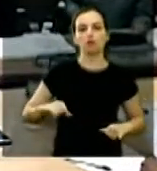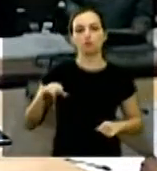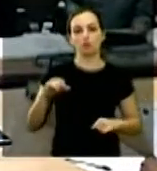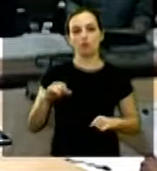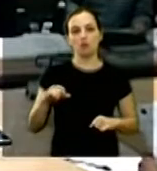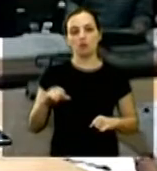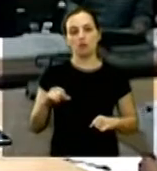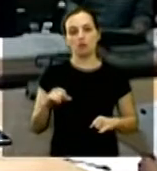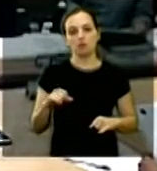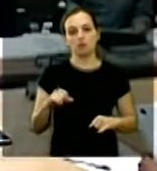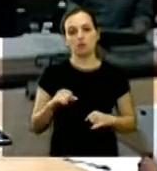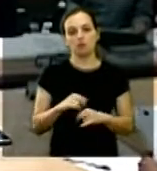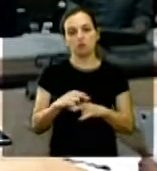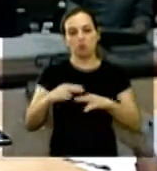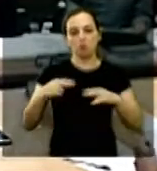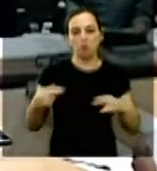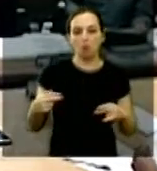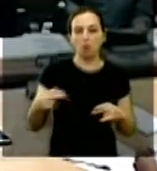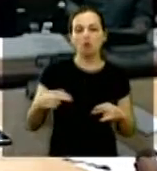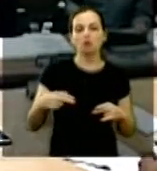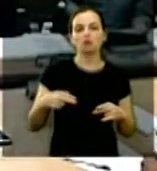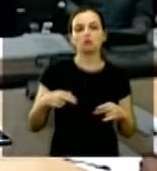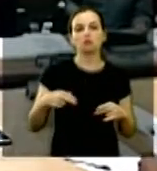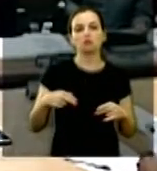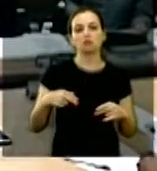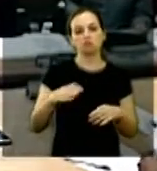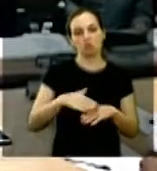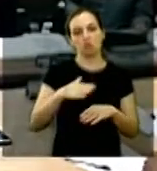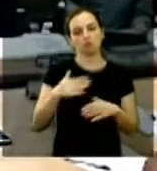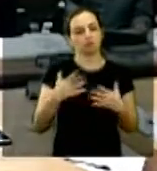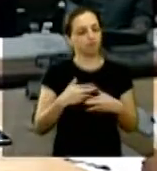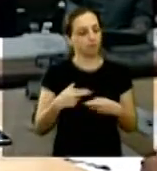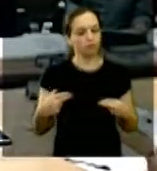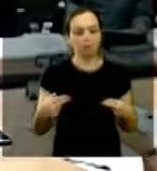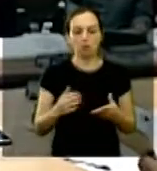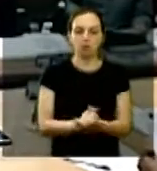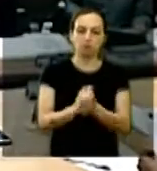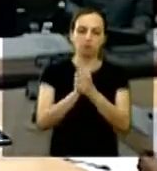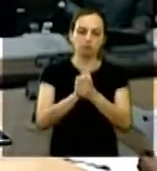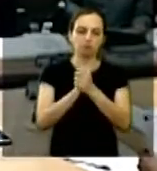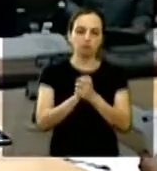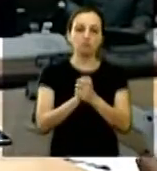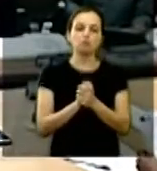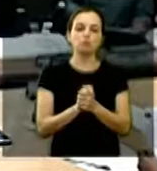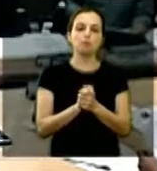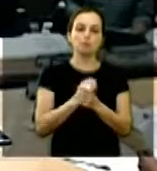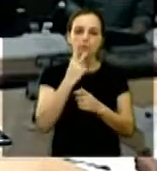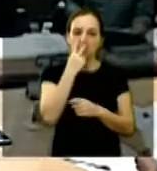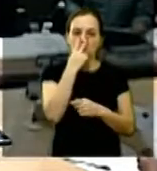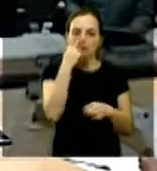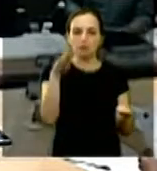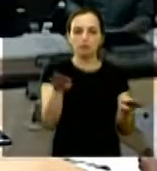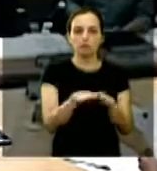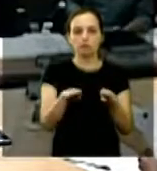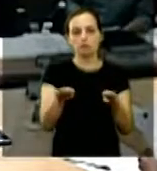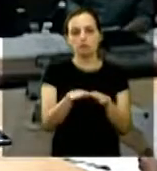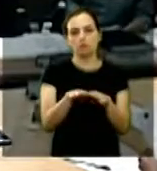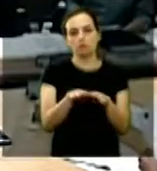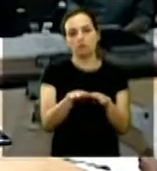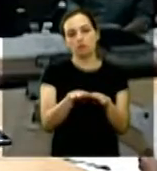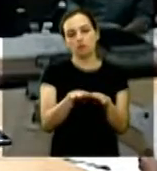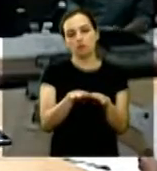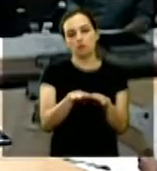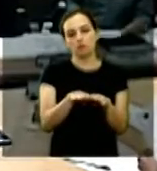vários acidentes e muito mais então parabenizar e que eu acho que também viu William eu acho que